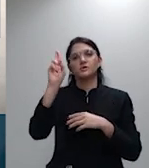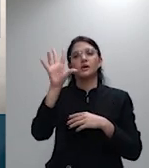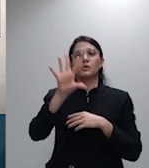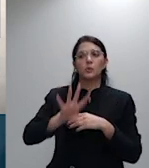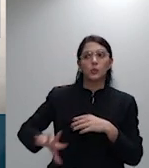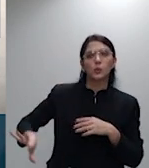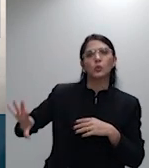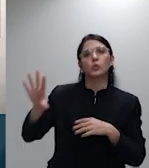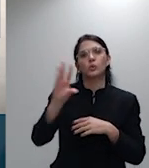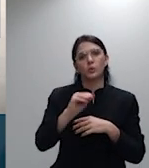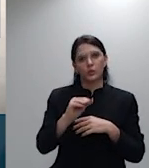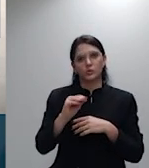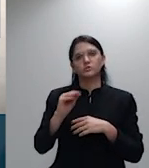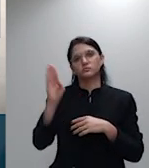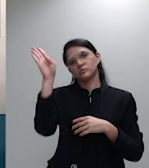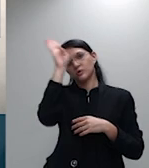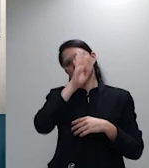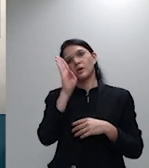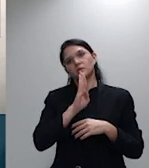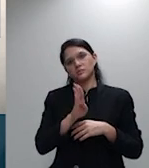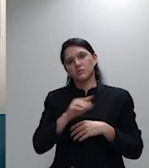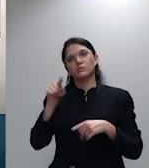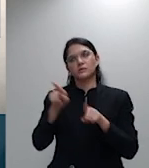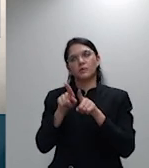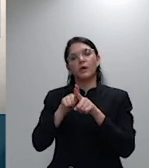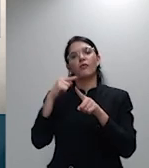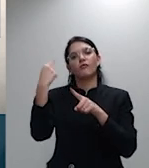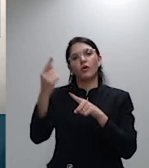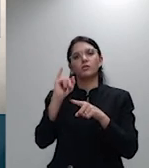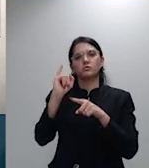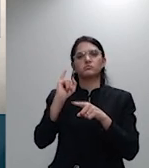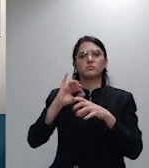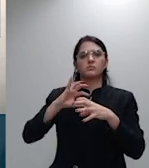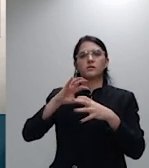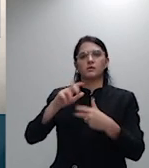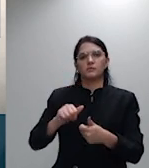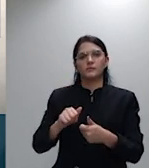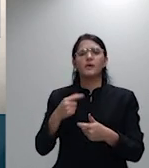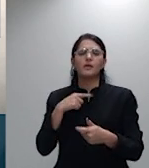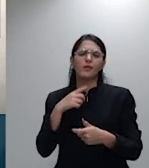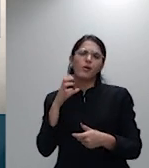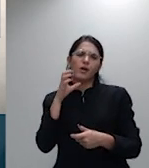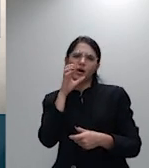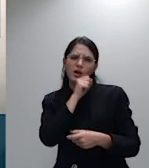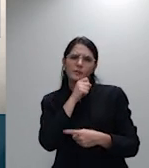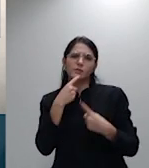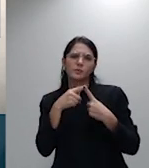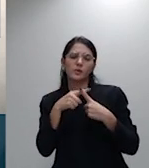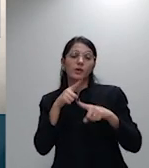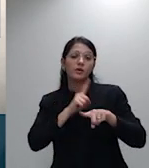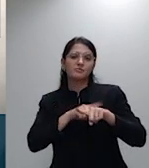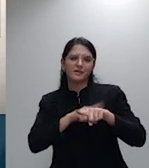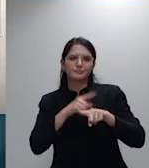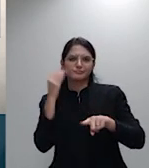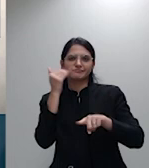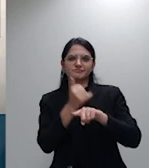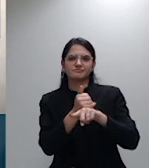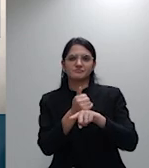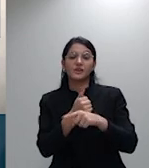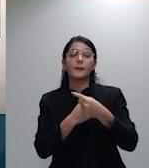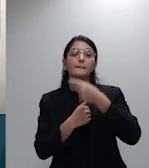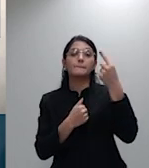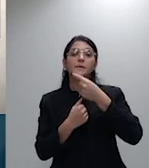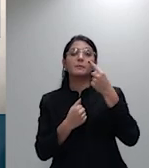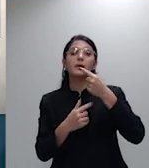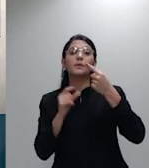nacional e internacional série breve porque o tempo exílio primeiro ponto a destacar é que a matéria está razoavelmente ou